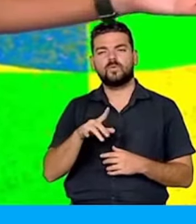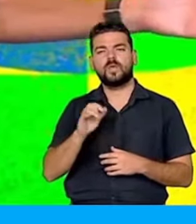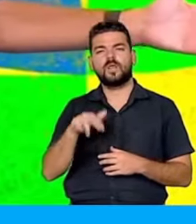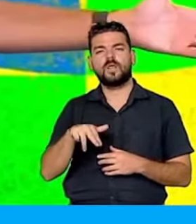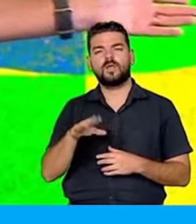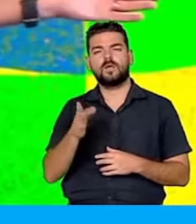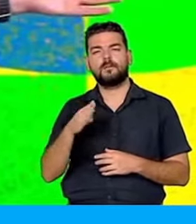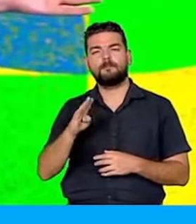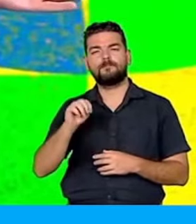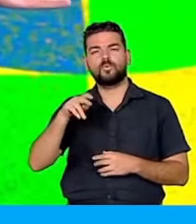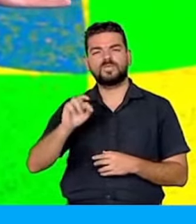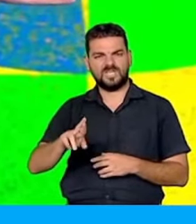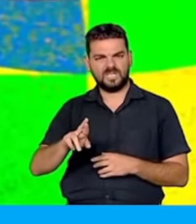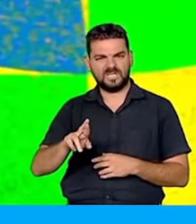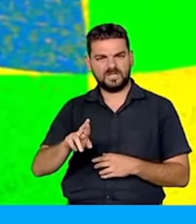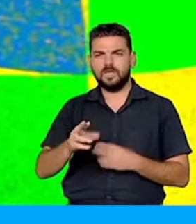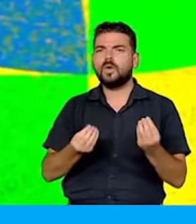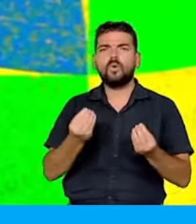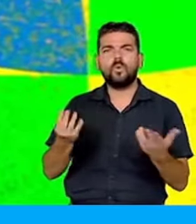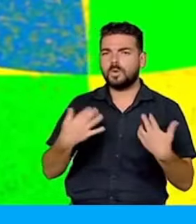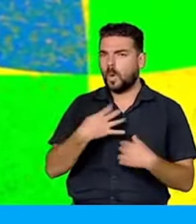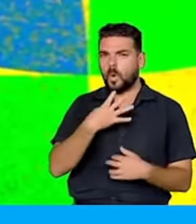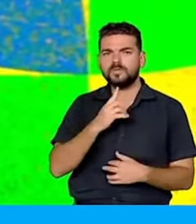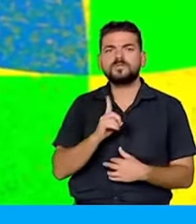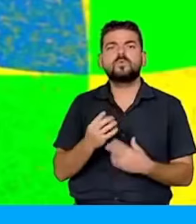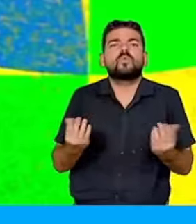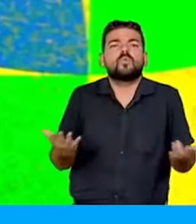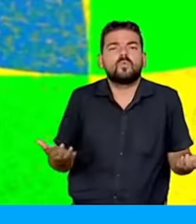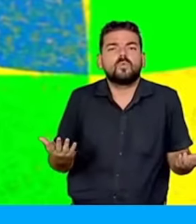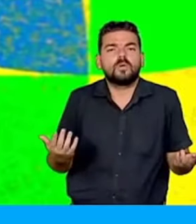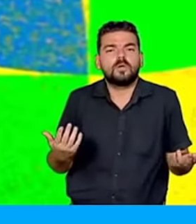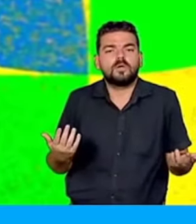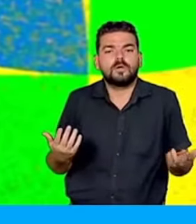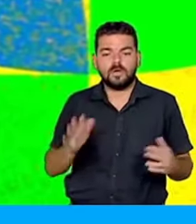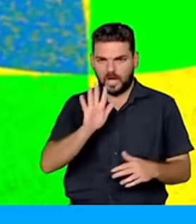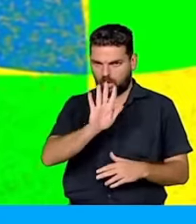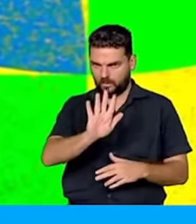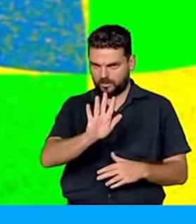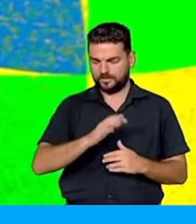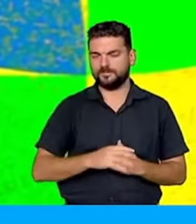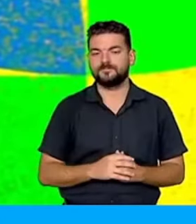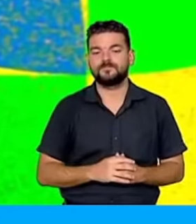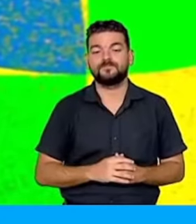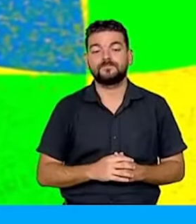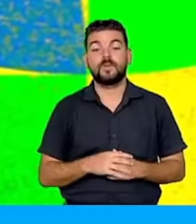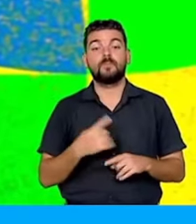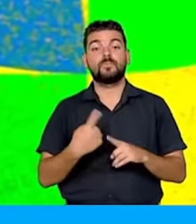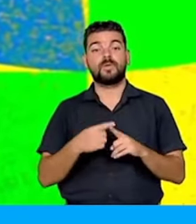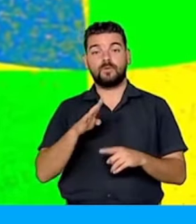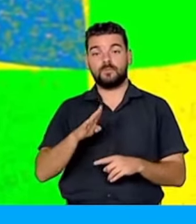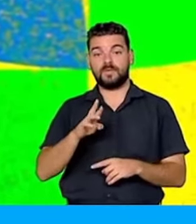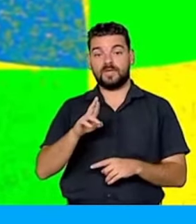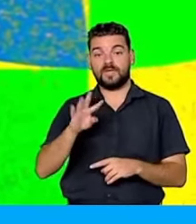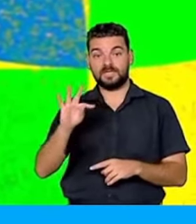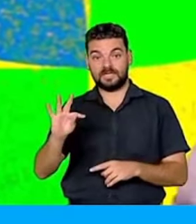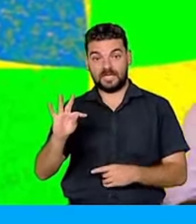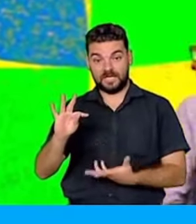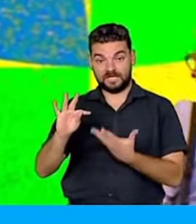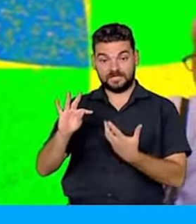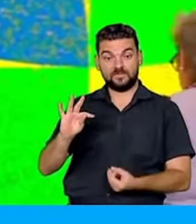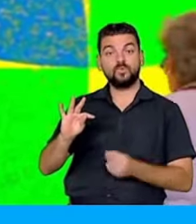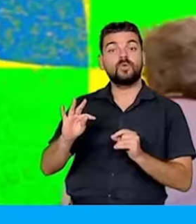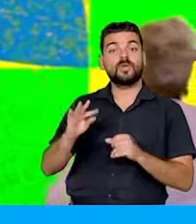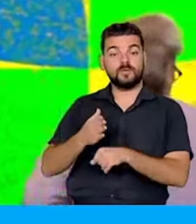como é que eu te apresentei o William Bonner, rapaz? Se nem eu conheço ele. Falei, não, é que o BRT permitiu